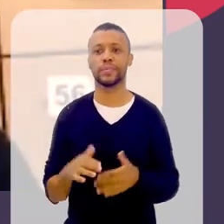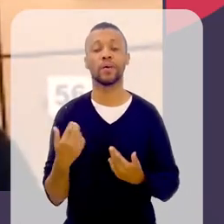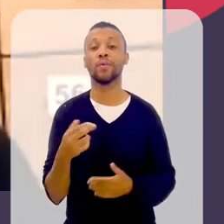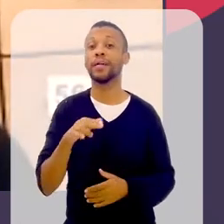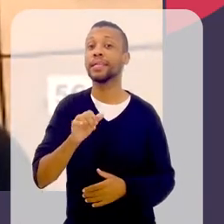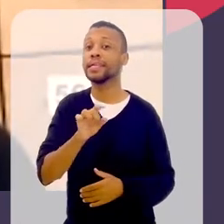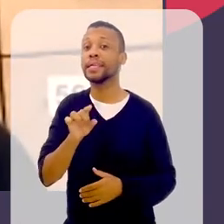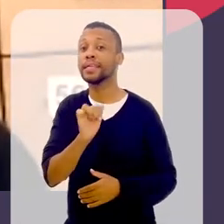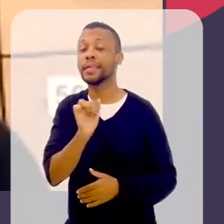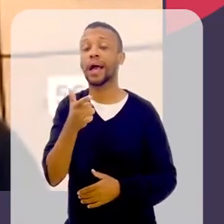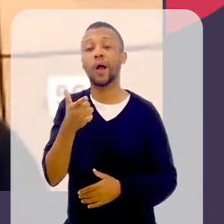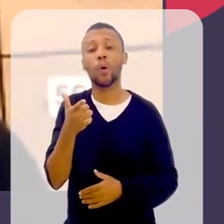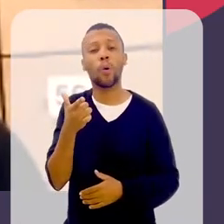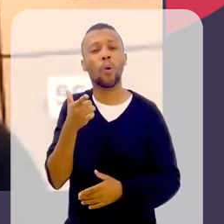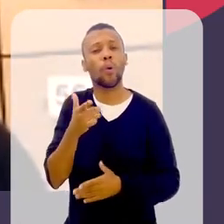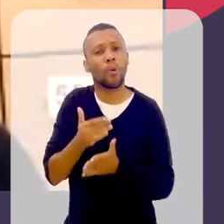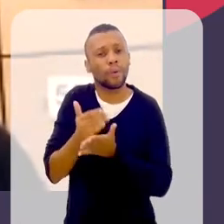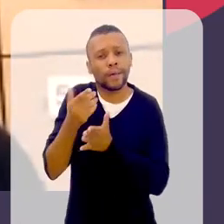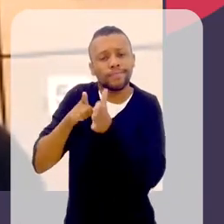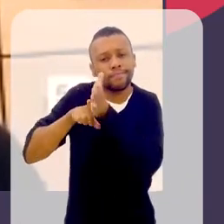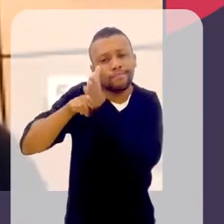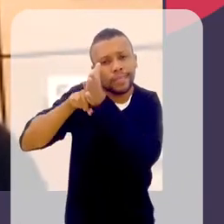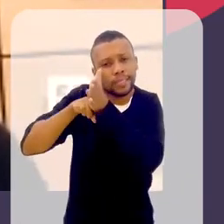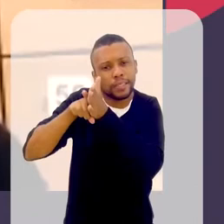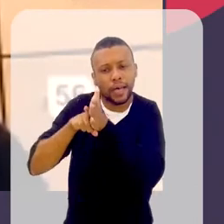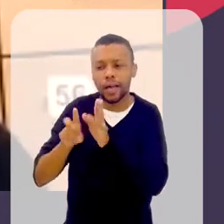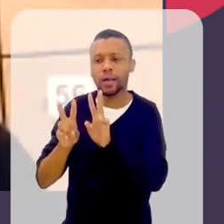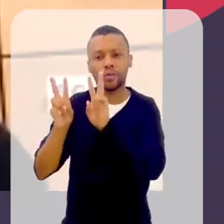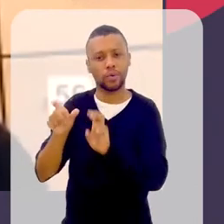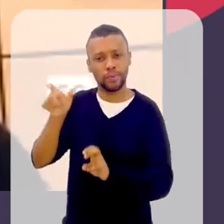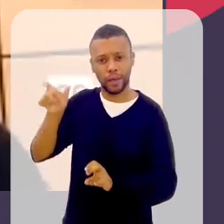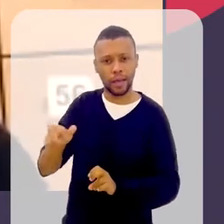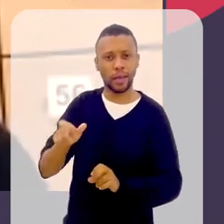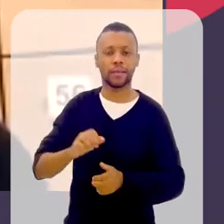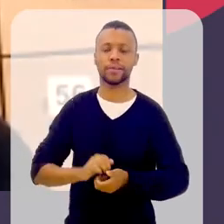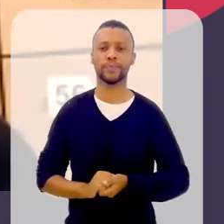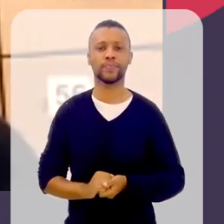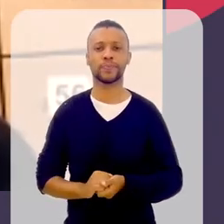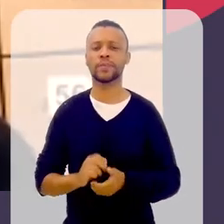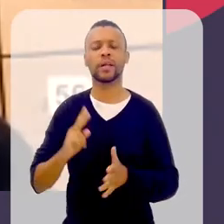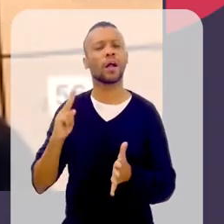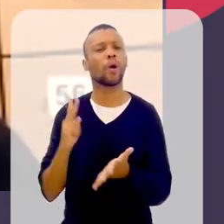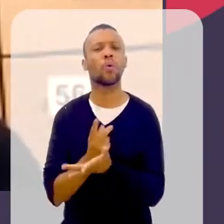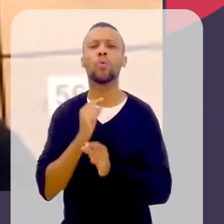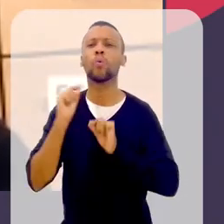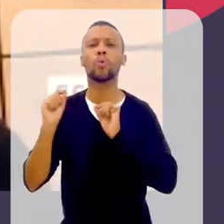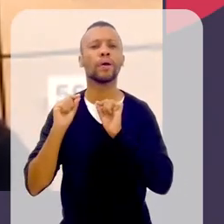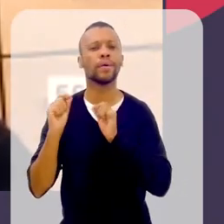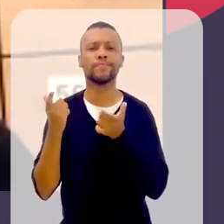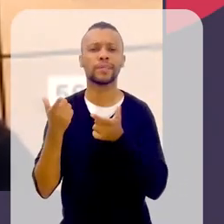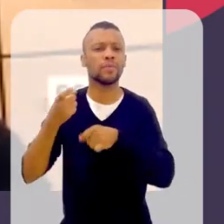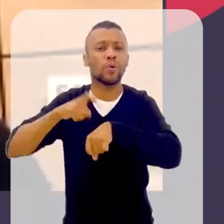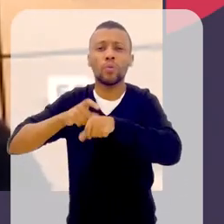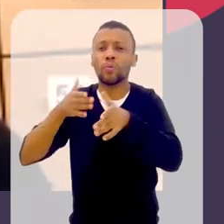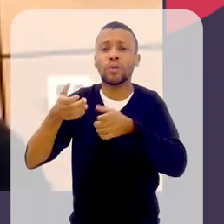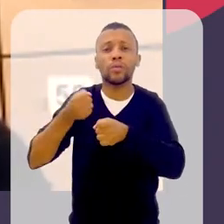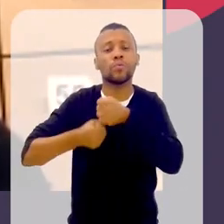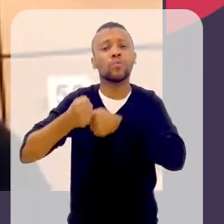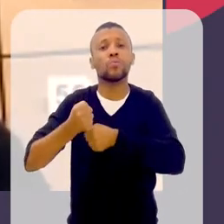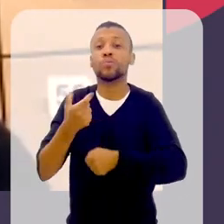Então, eu acho que a Nísia chegou um pouco até mim. Eu comecei a pesquisar sobre ela no início do ano de